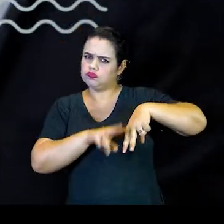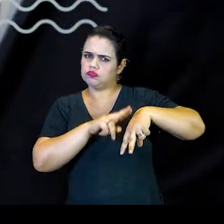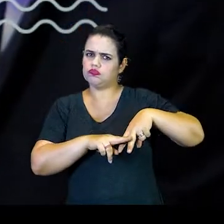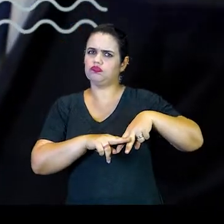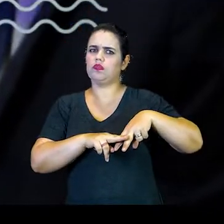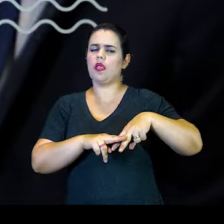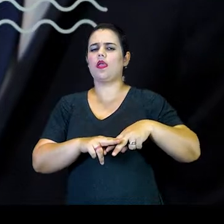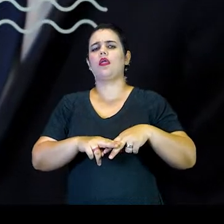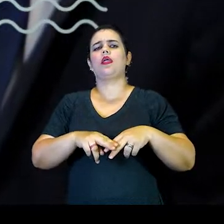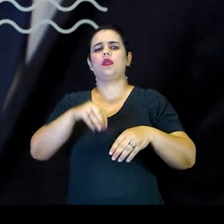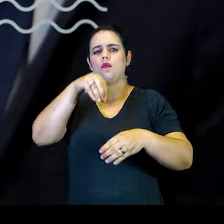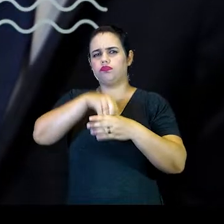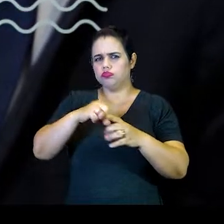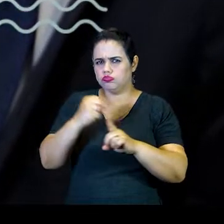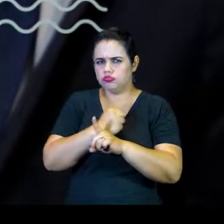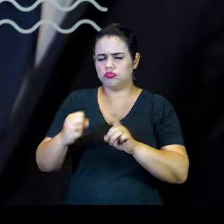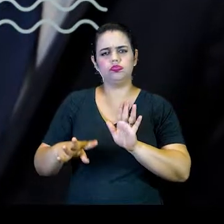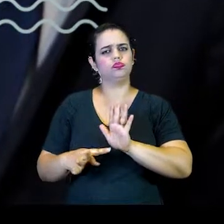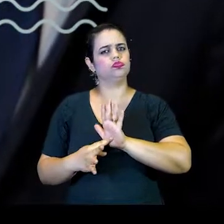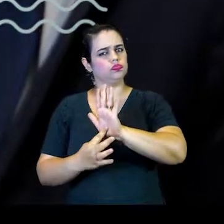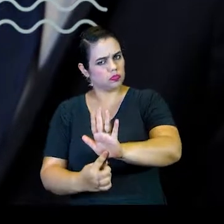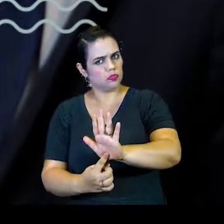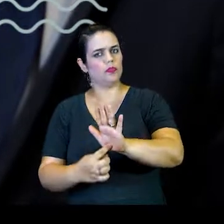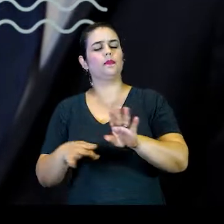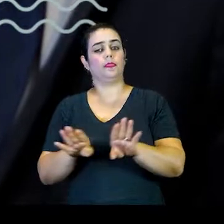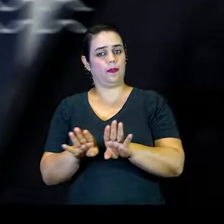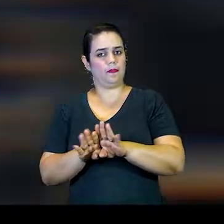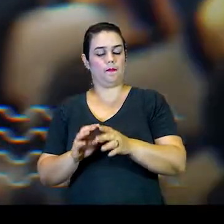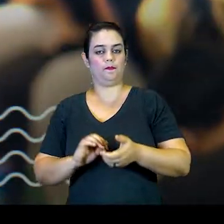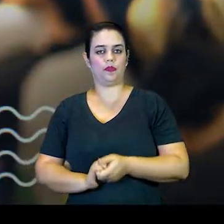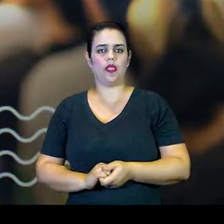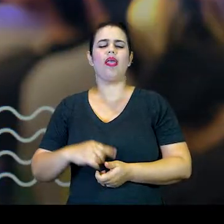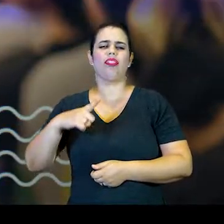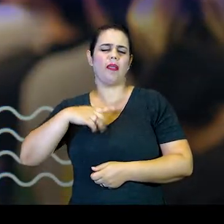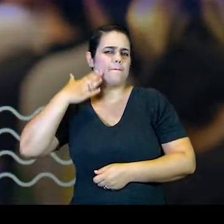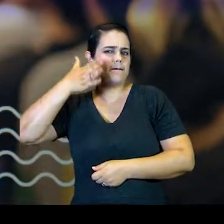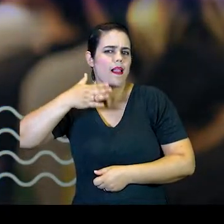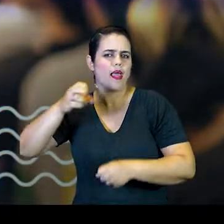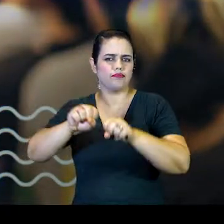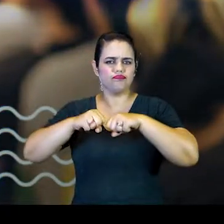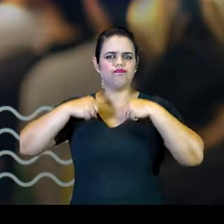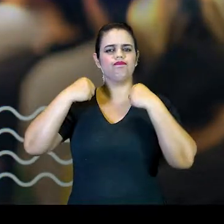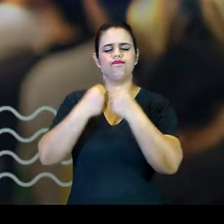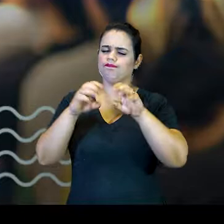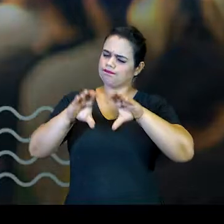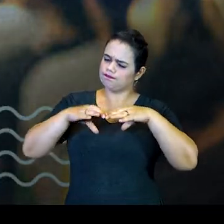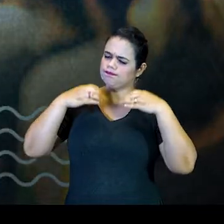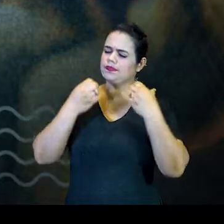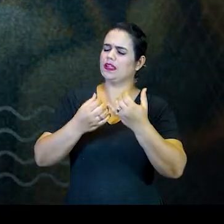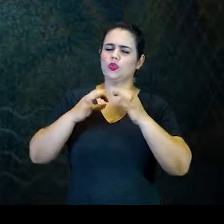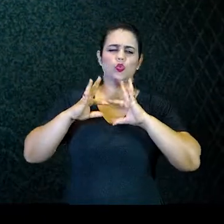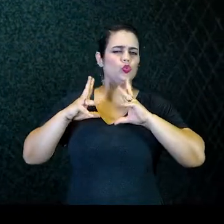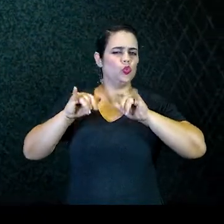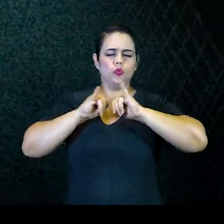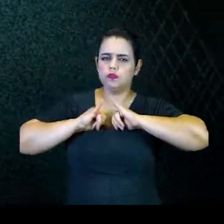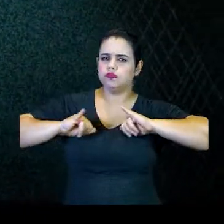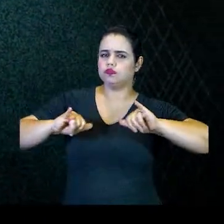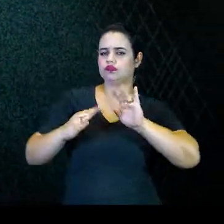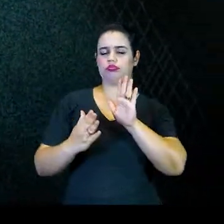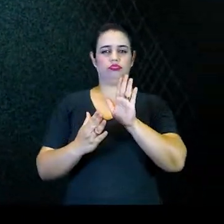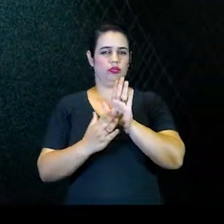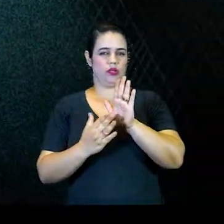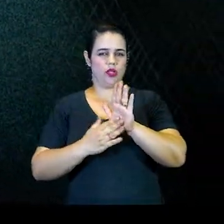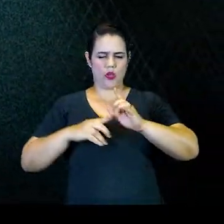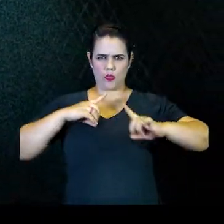política judiciária também conta com iniciativas como colóquios, simpósios e congressos. O propósito